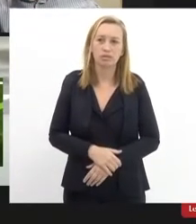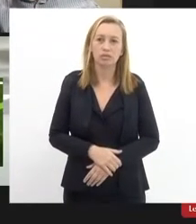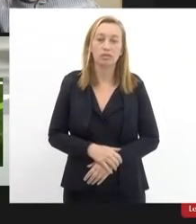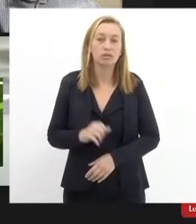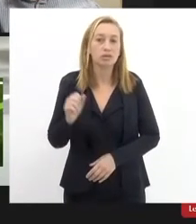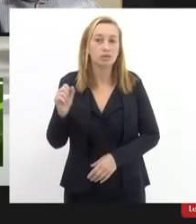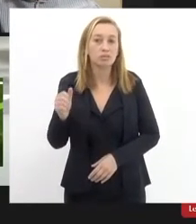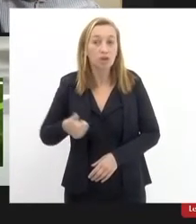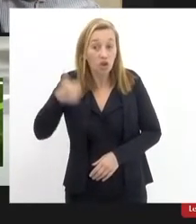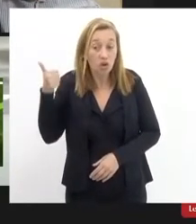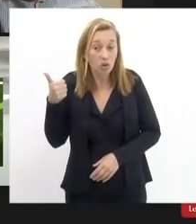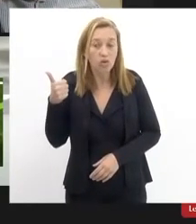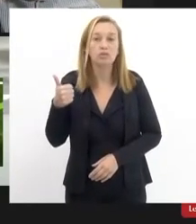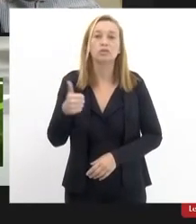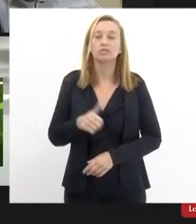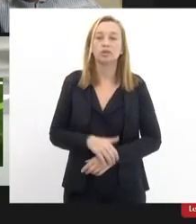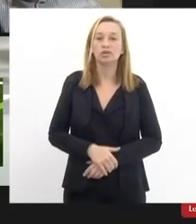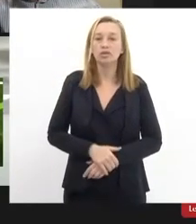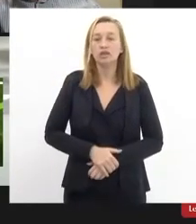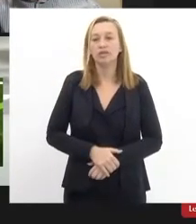melhorou melhorou